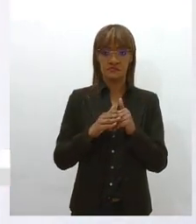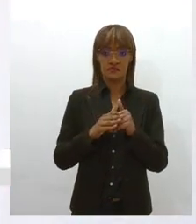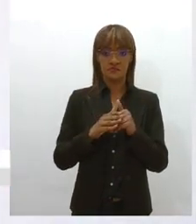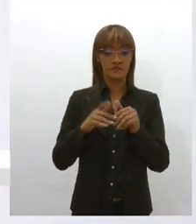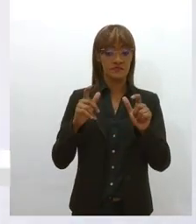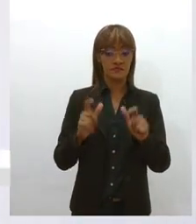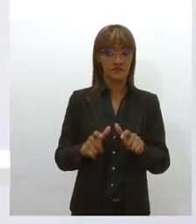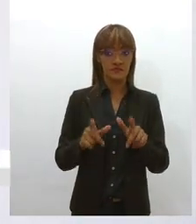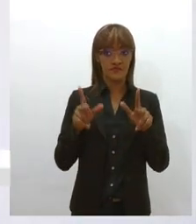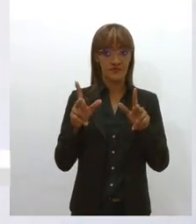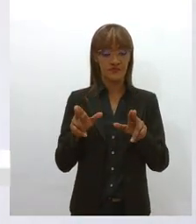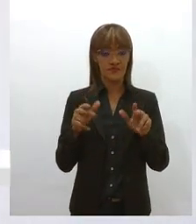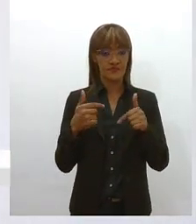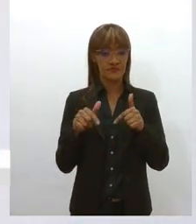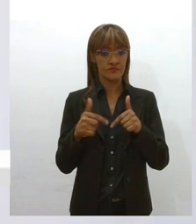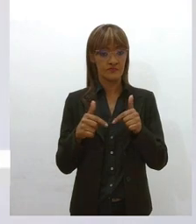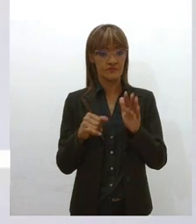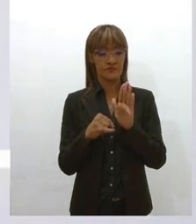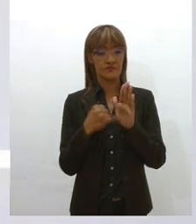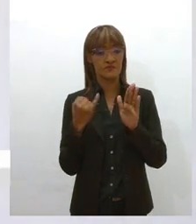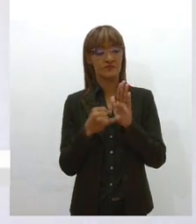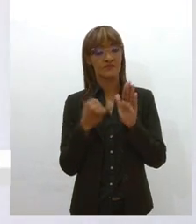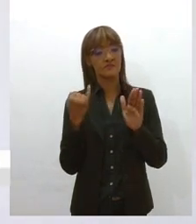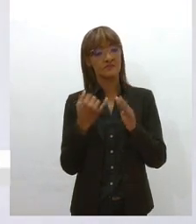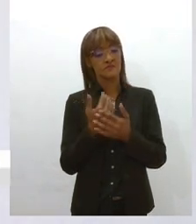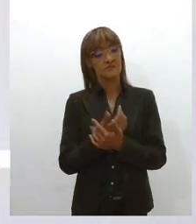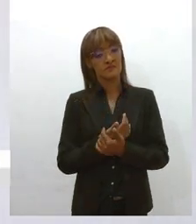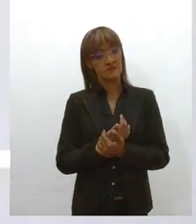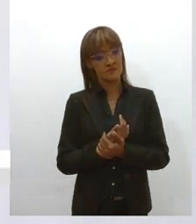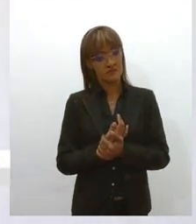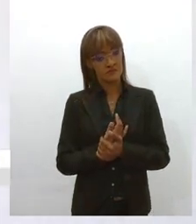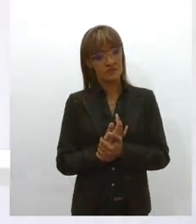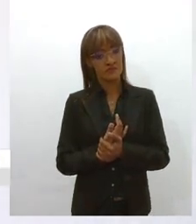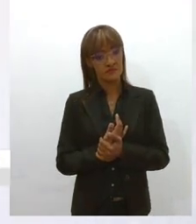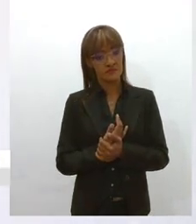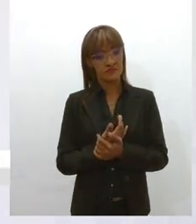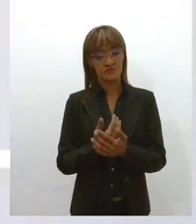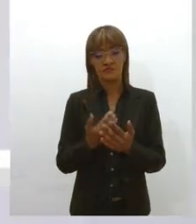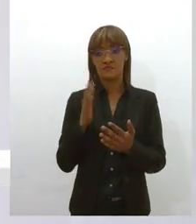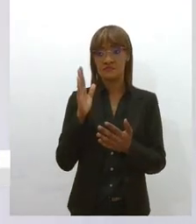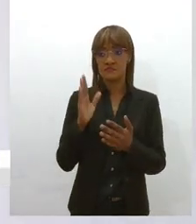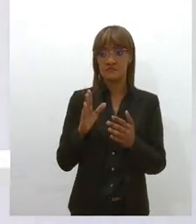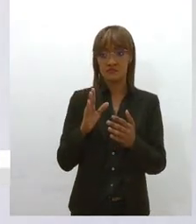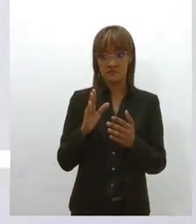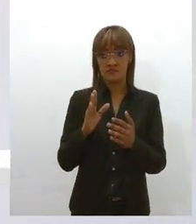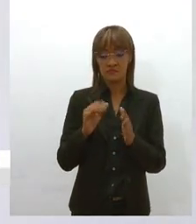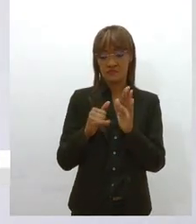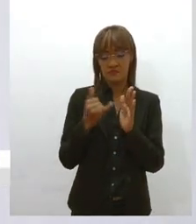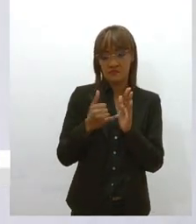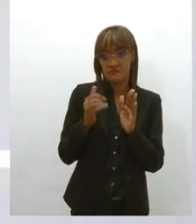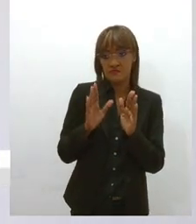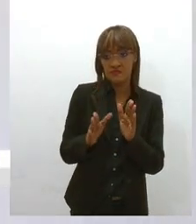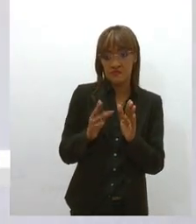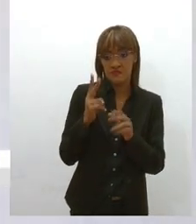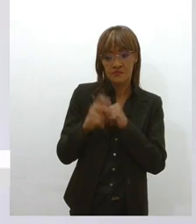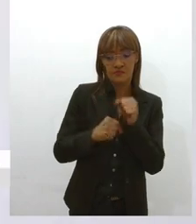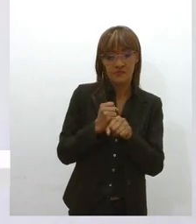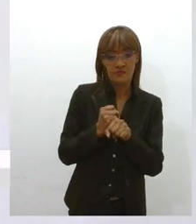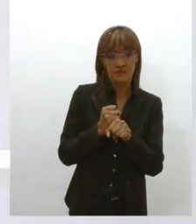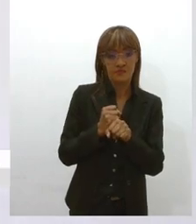trabalhadores contratados via processo seletivo simplificado, e aí a gente não tem muito